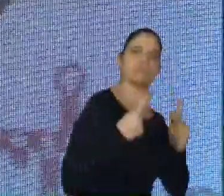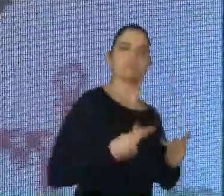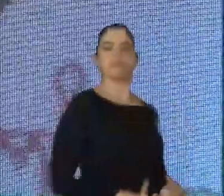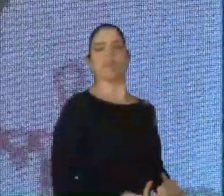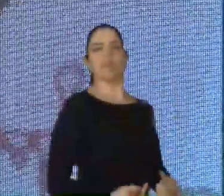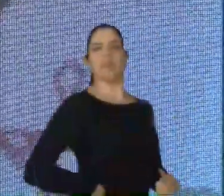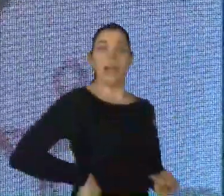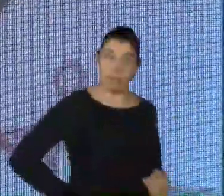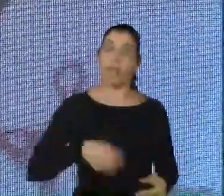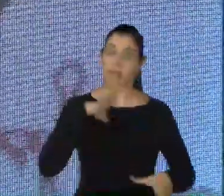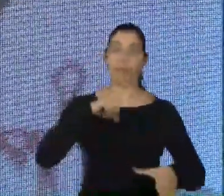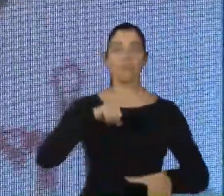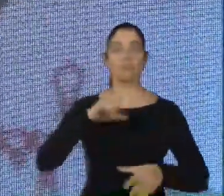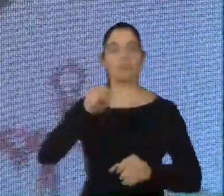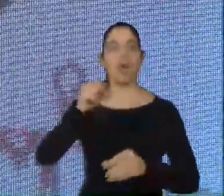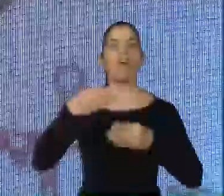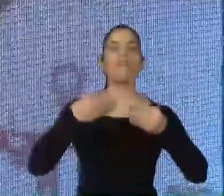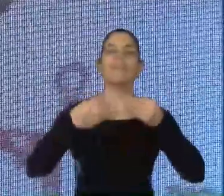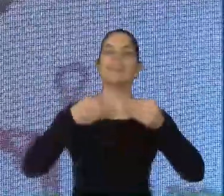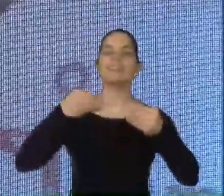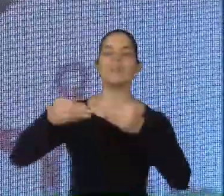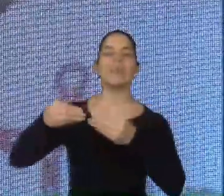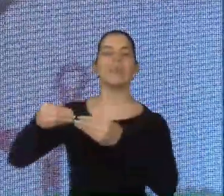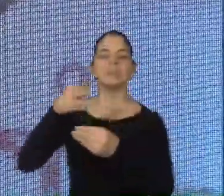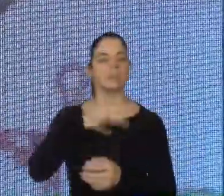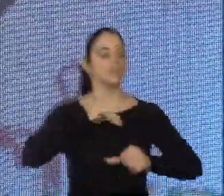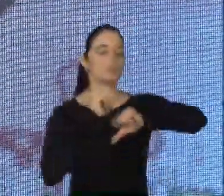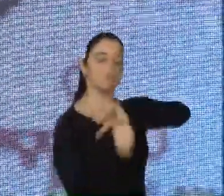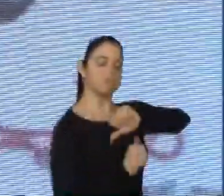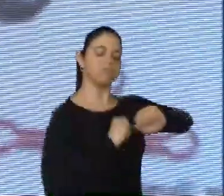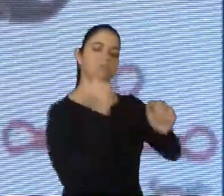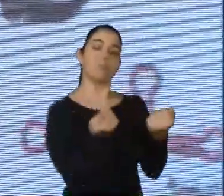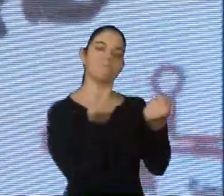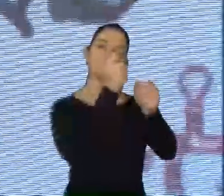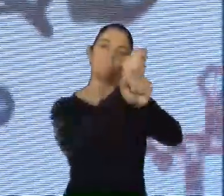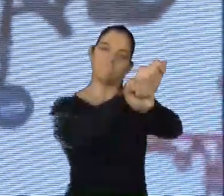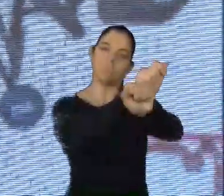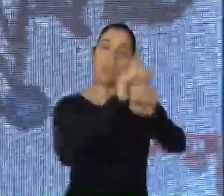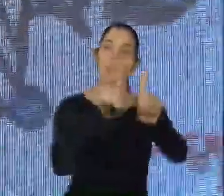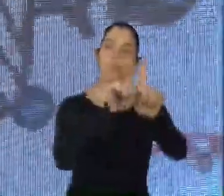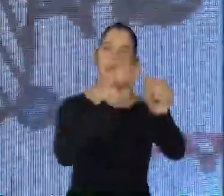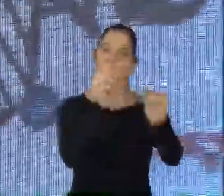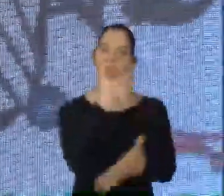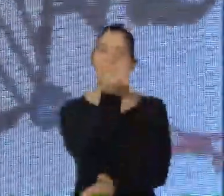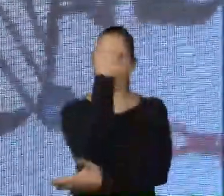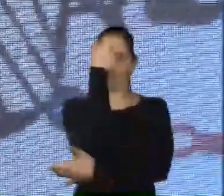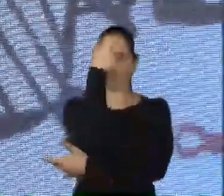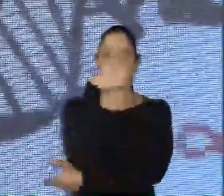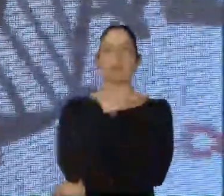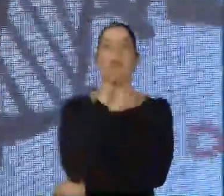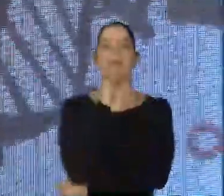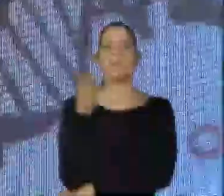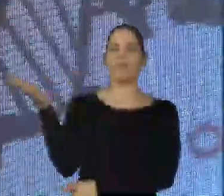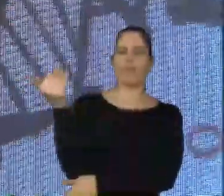de mudar a forma de expressar os nossos genes através da epigenética. E é por esse conhecimento que hoje muitos casais vêm no consultório